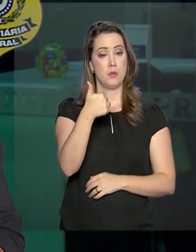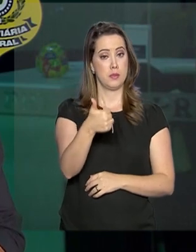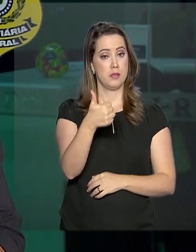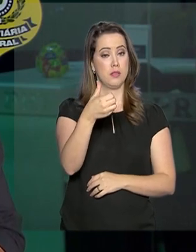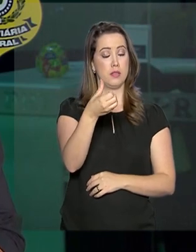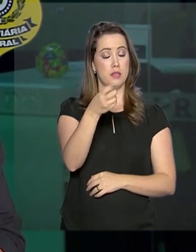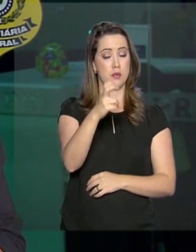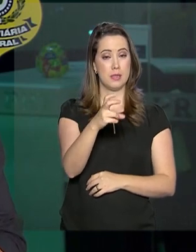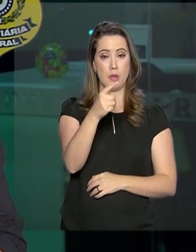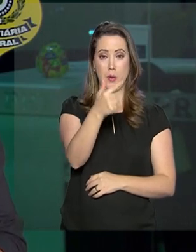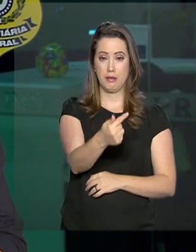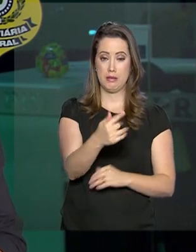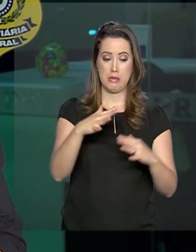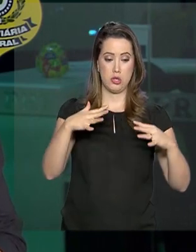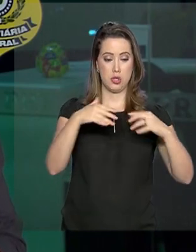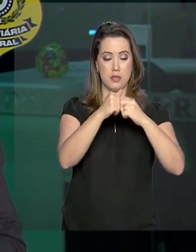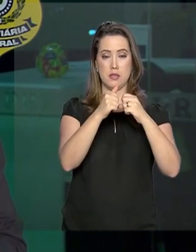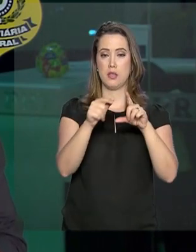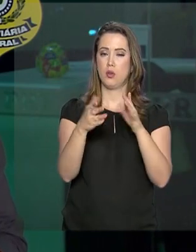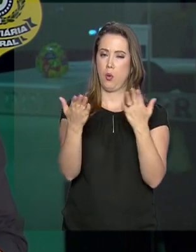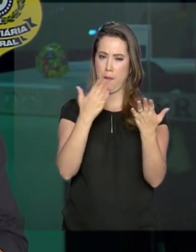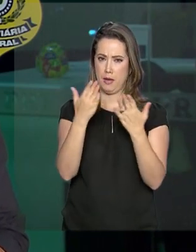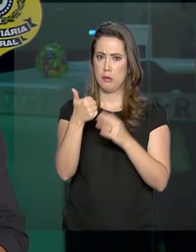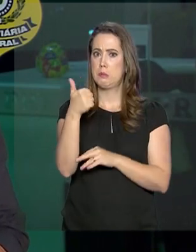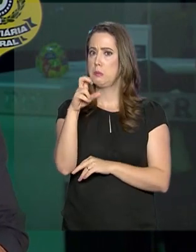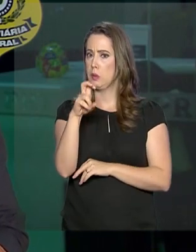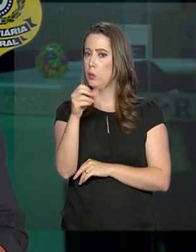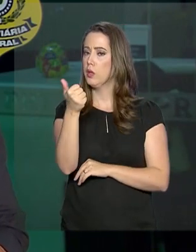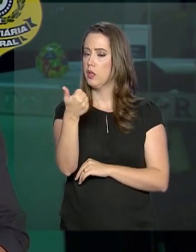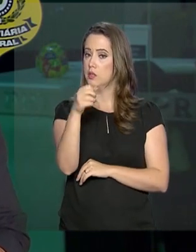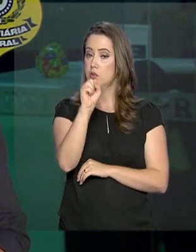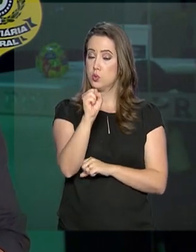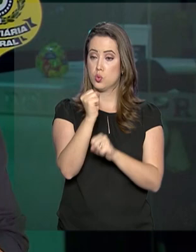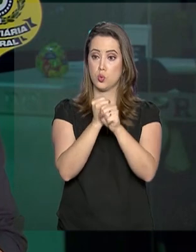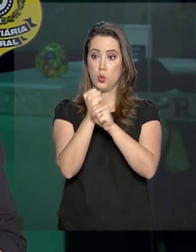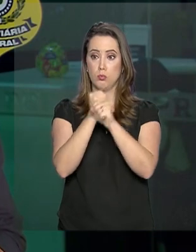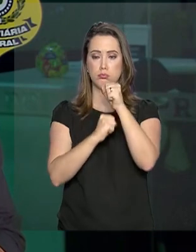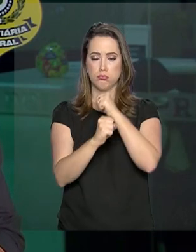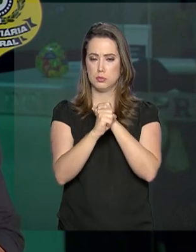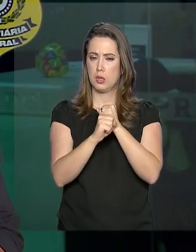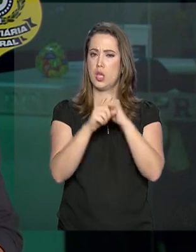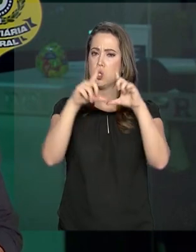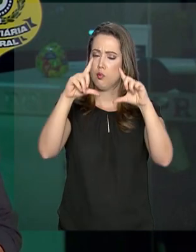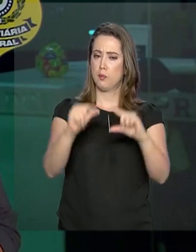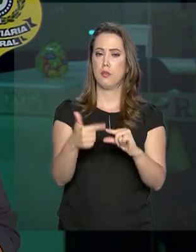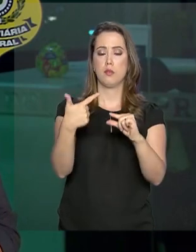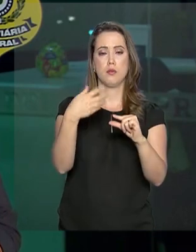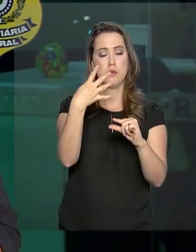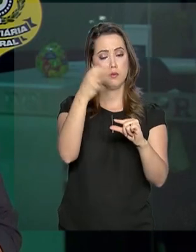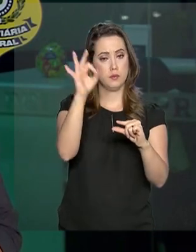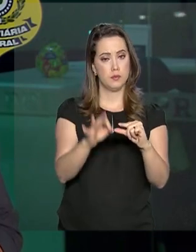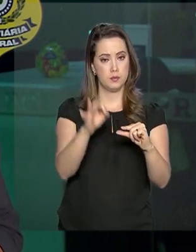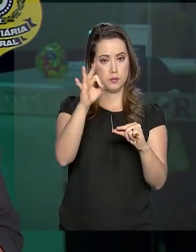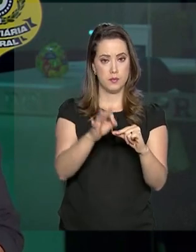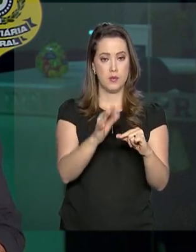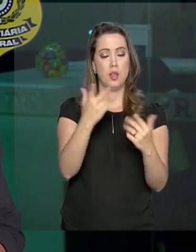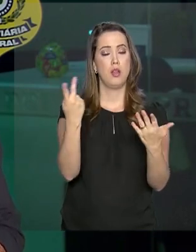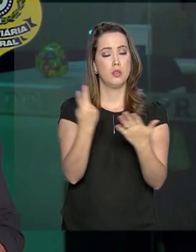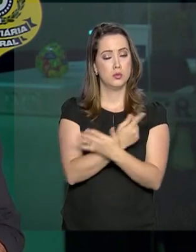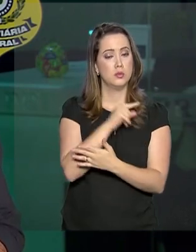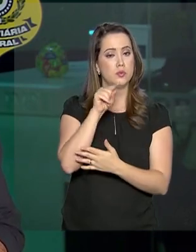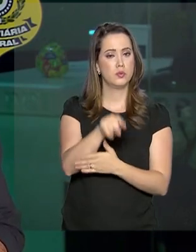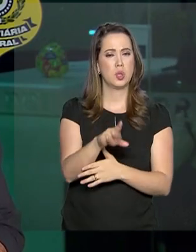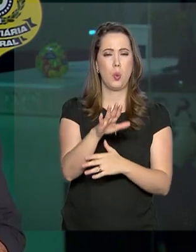contra 1.518 no ano passado. Queda de 24%. Em relação aos acidentes fatais,